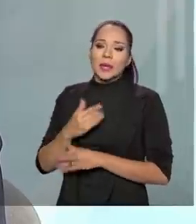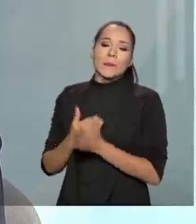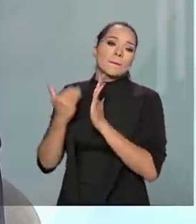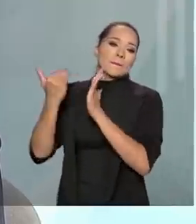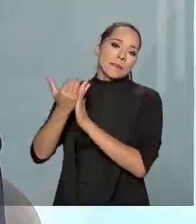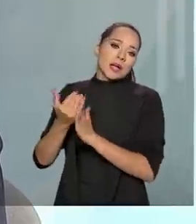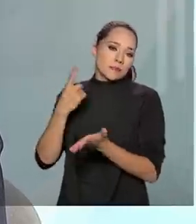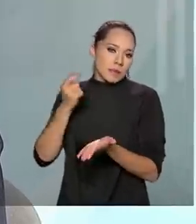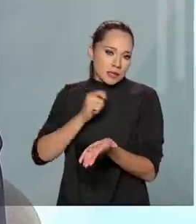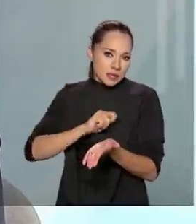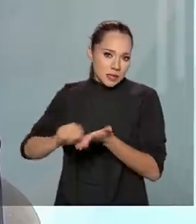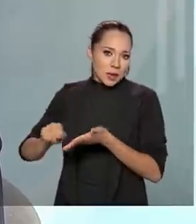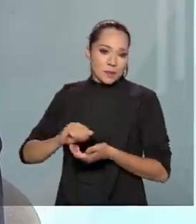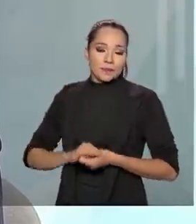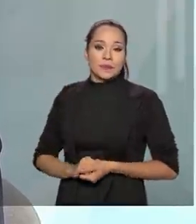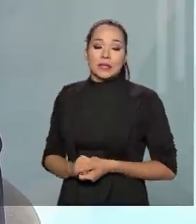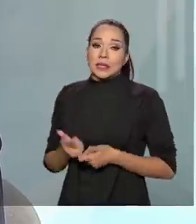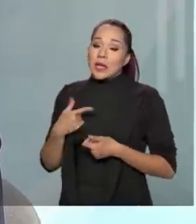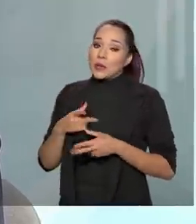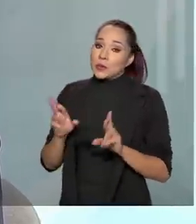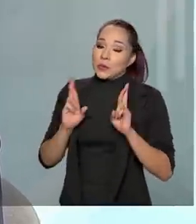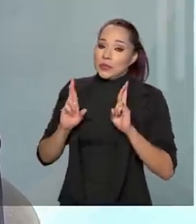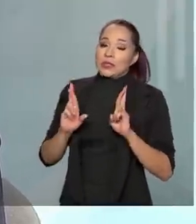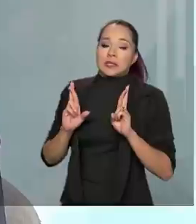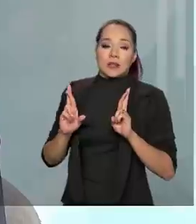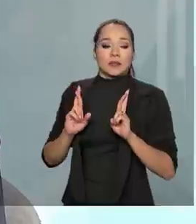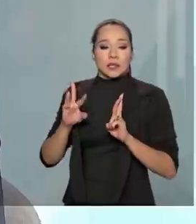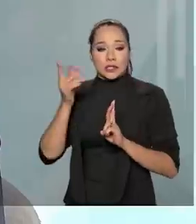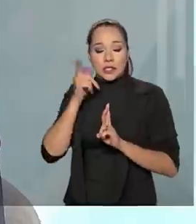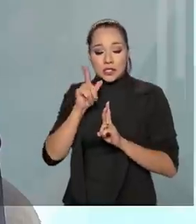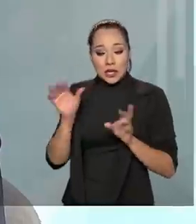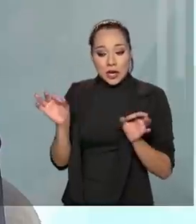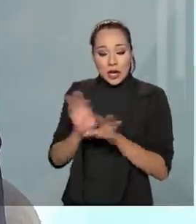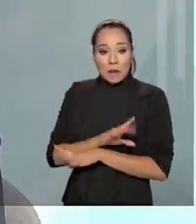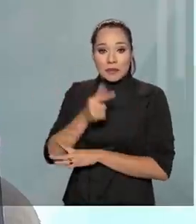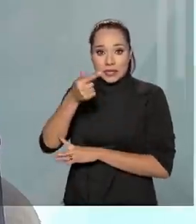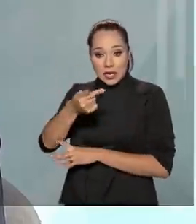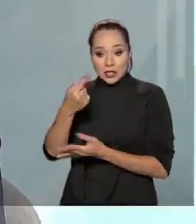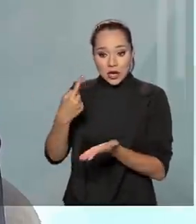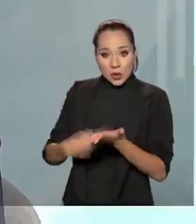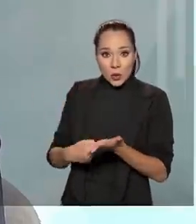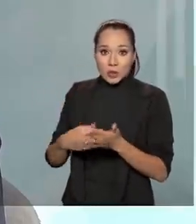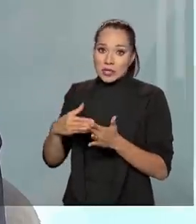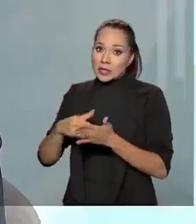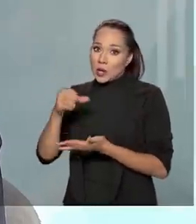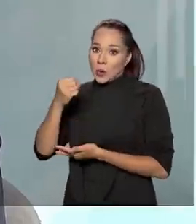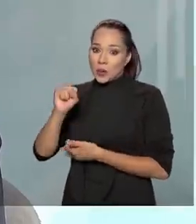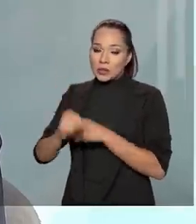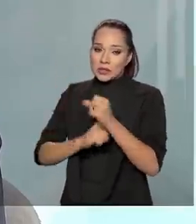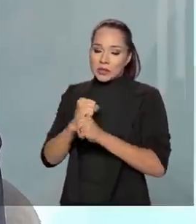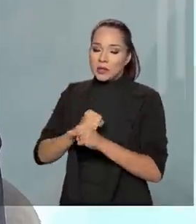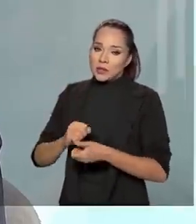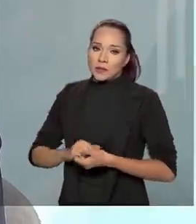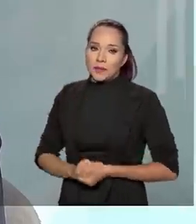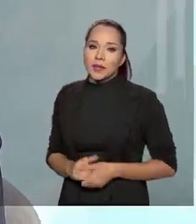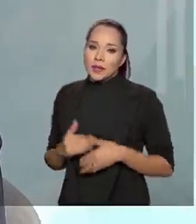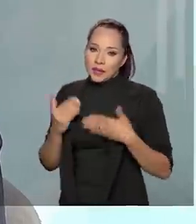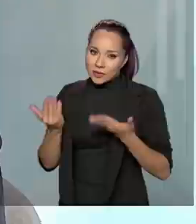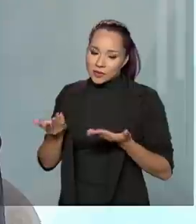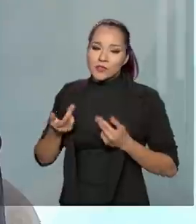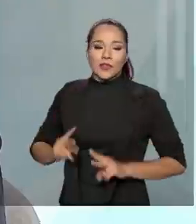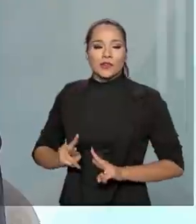no decorrer do ano. Espero que venhamos a fechar em torno de sete acordos a oito esse ano. Então, vamos